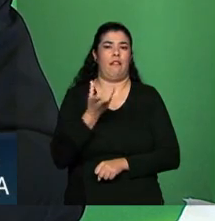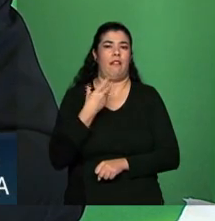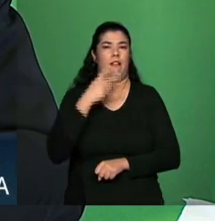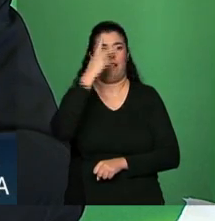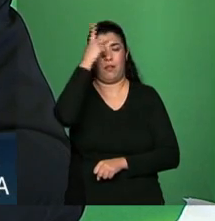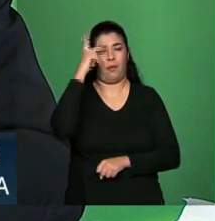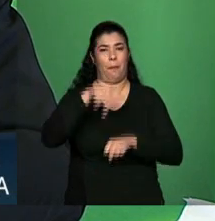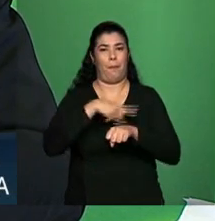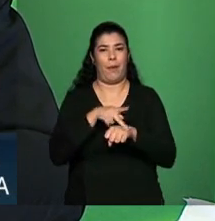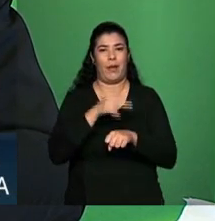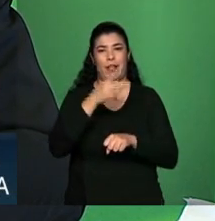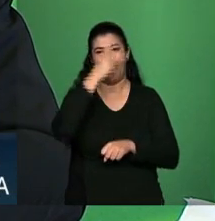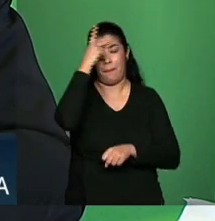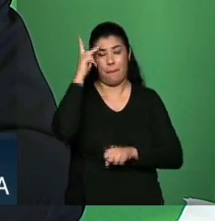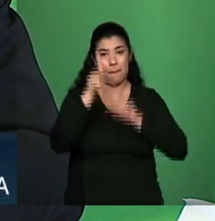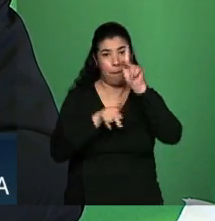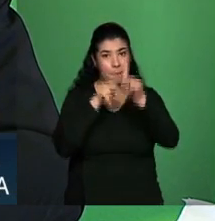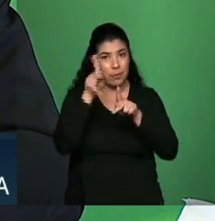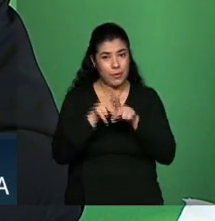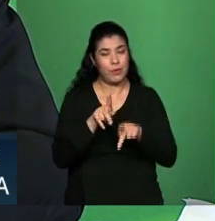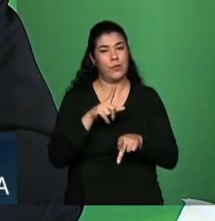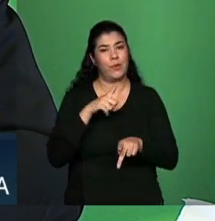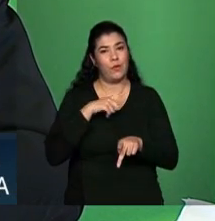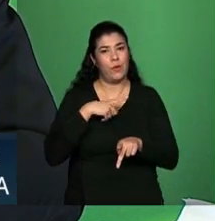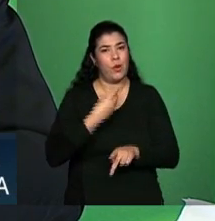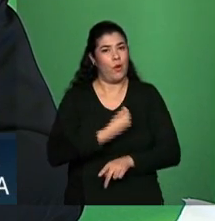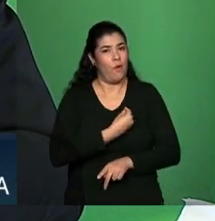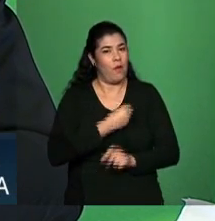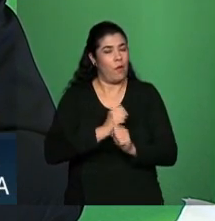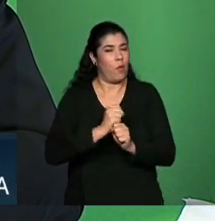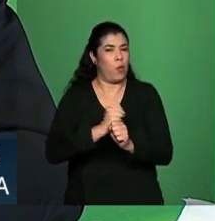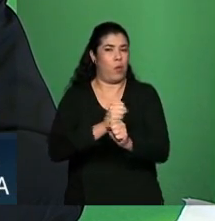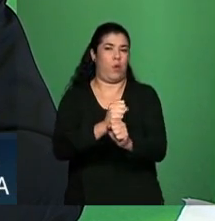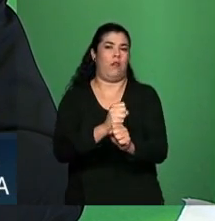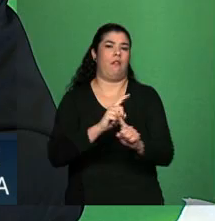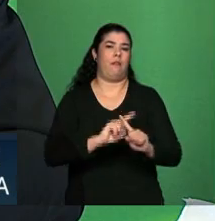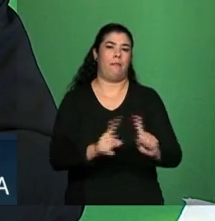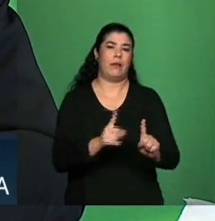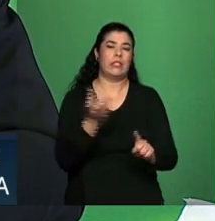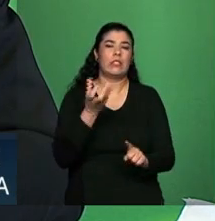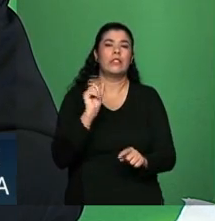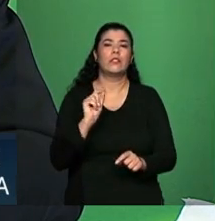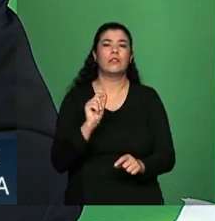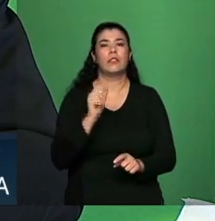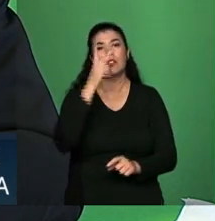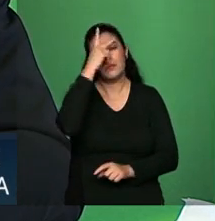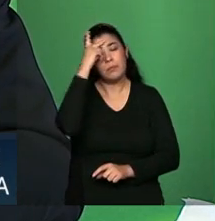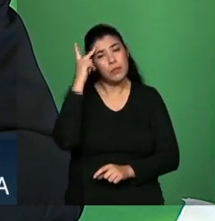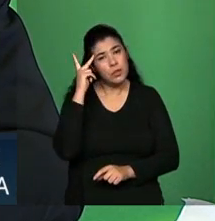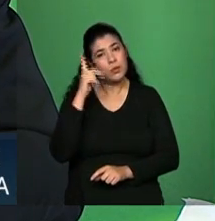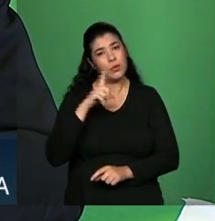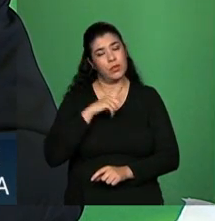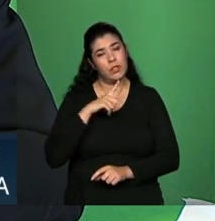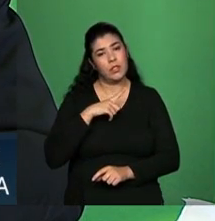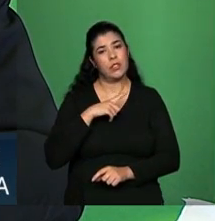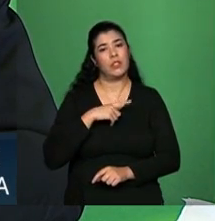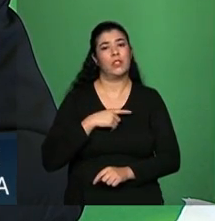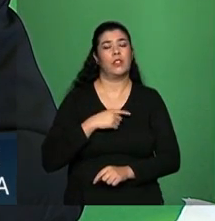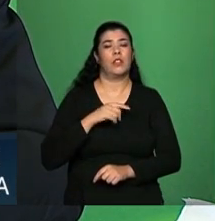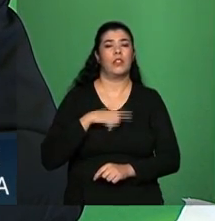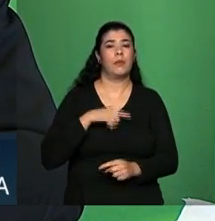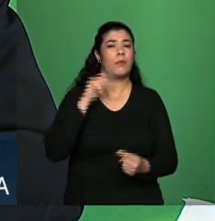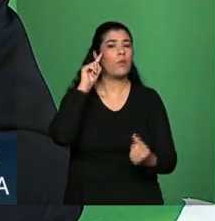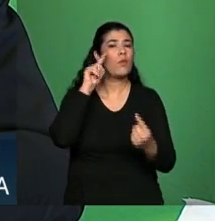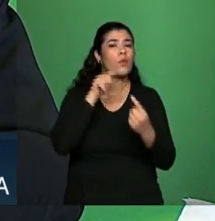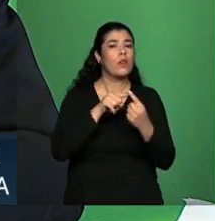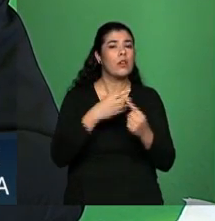mais tempo, é que muito mais pessoas vão viver mais tempo. uma das razões porque você tem essa expectativa de vida